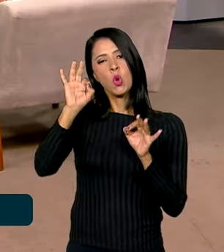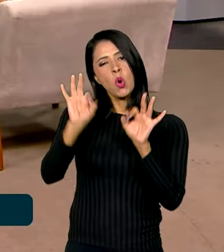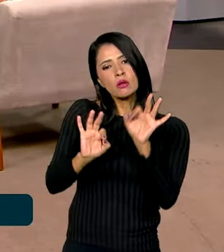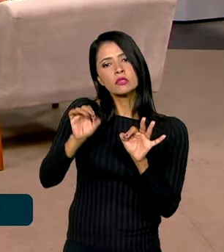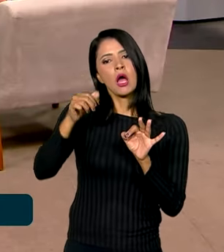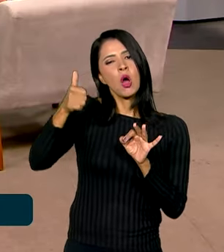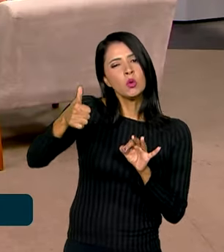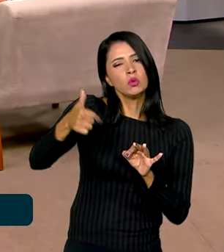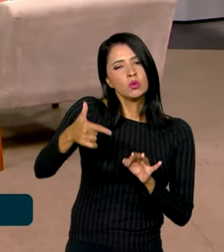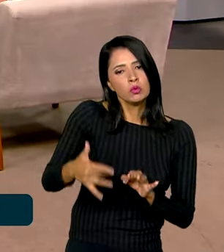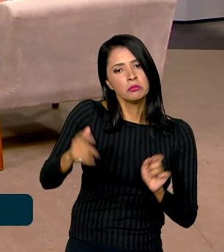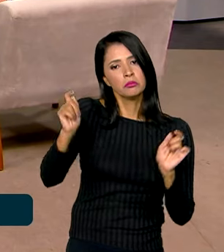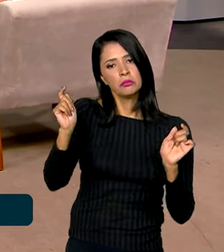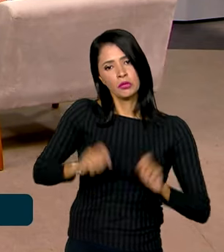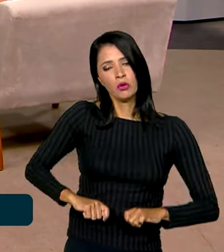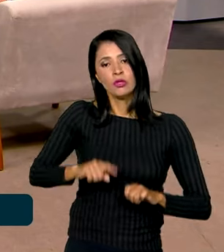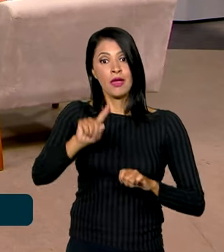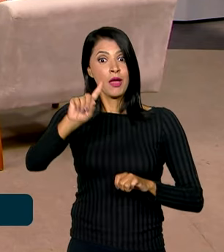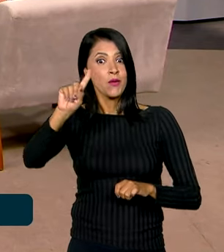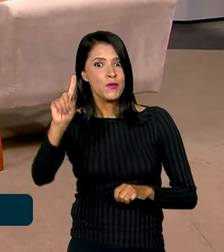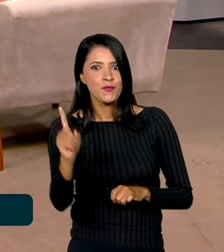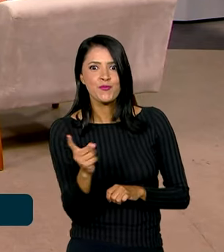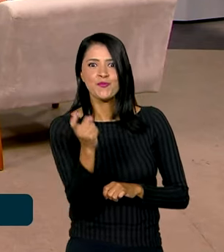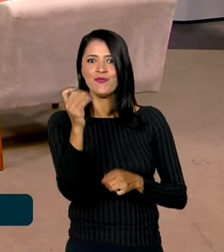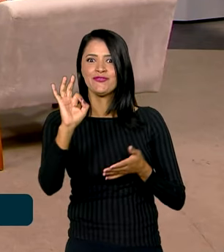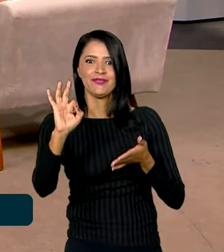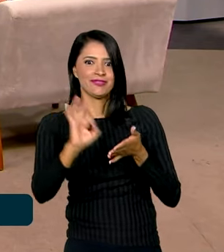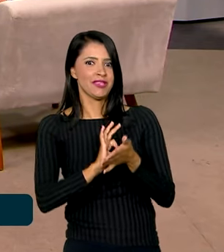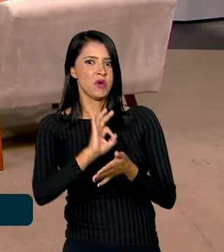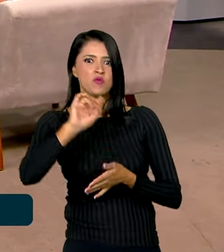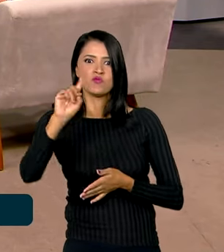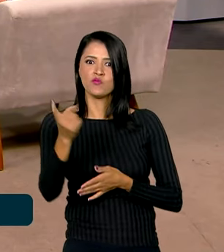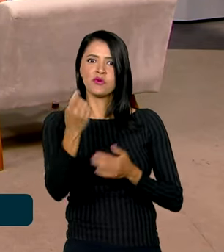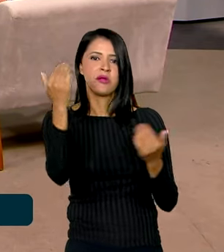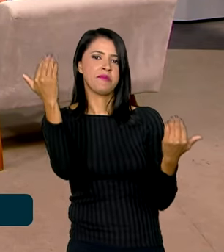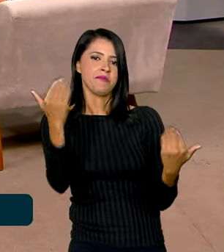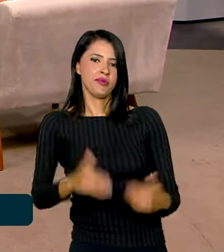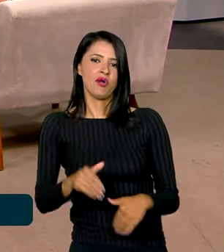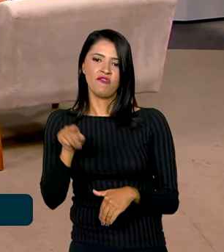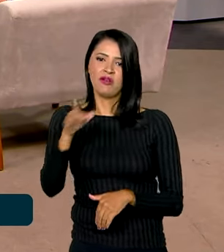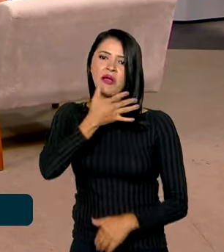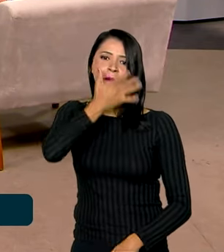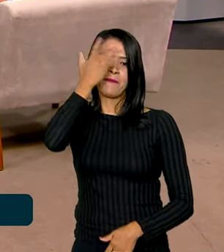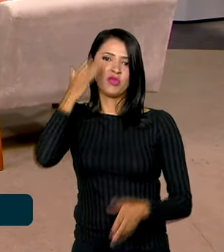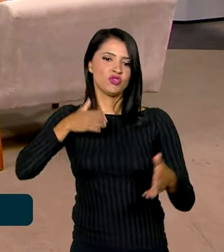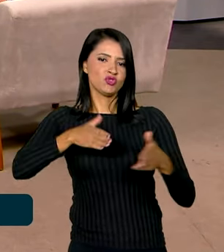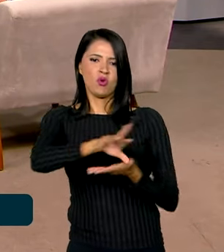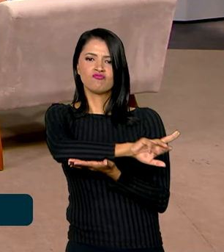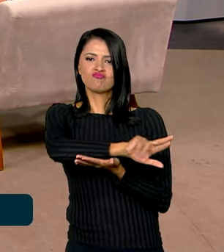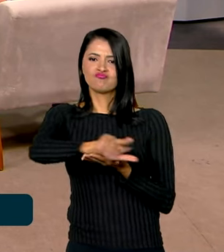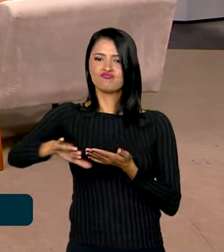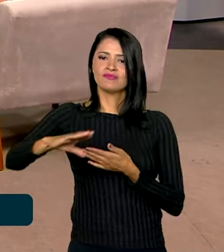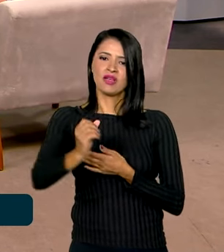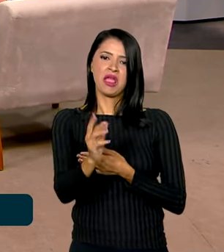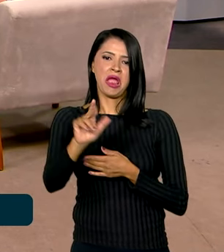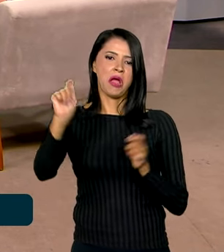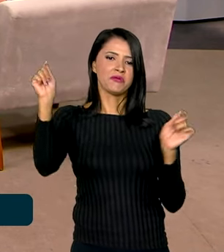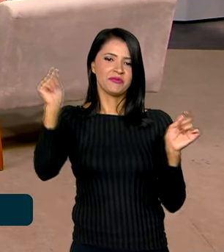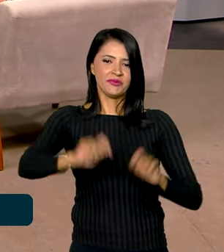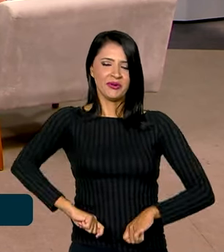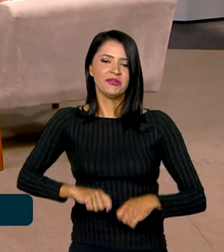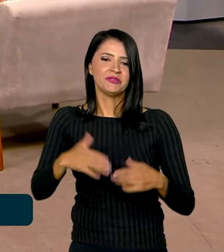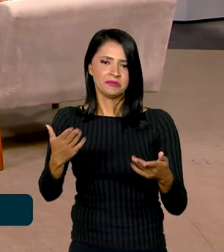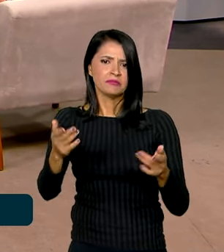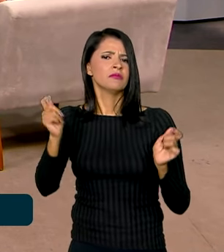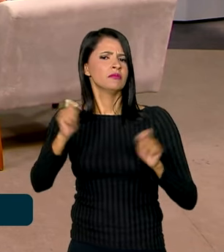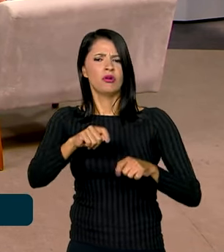aí, o que é interessante é que com uma única inscrição, com uma única prova, a pessoa vai ter acesso a diversos cargos da administração pública. A